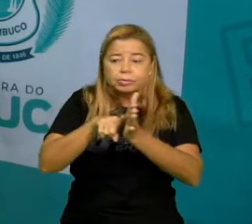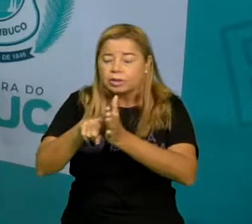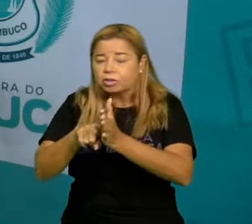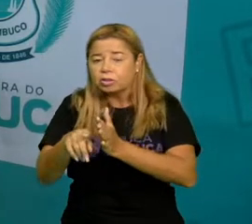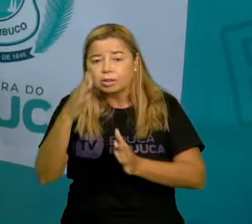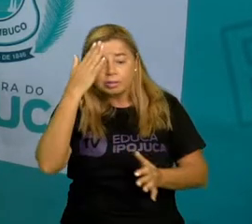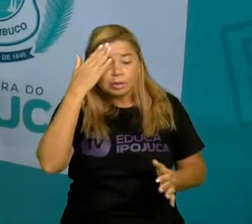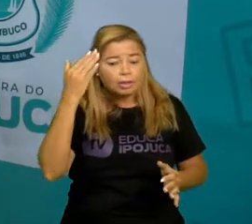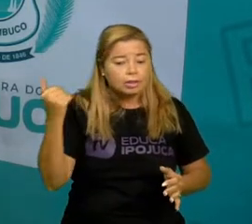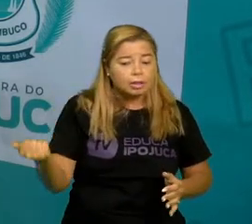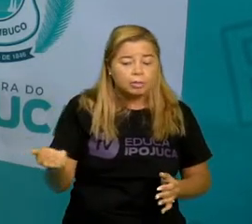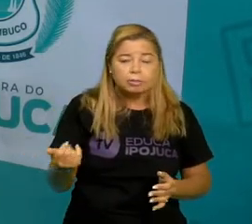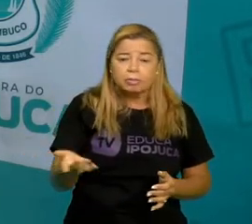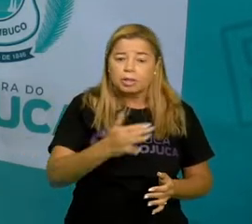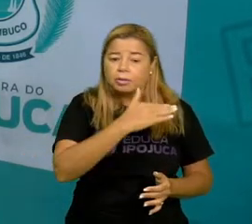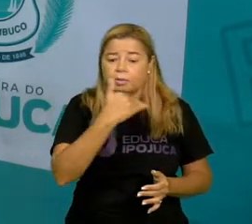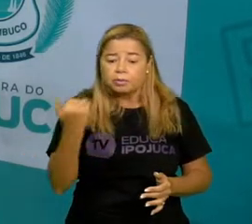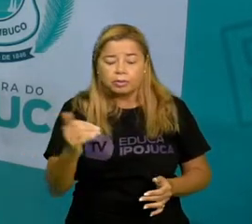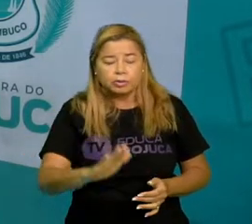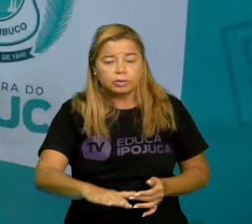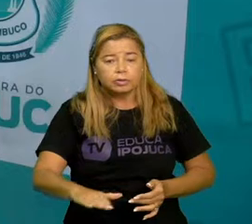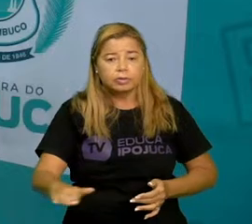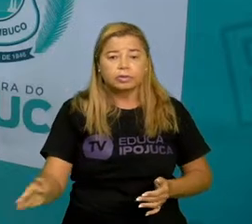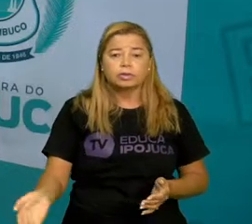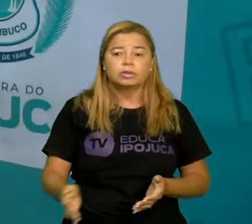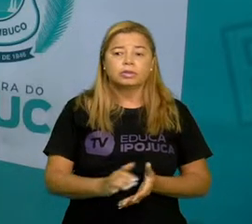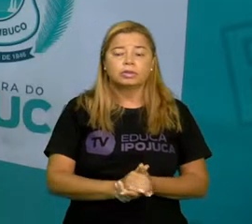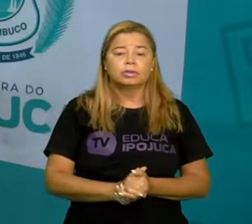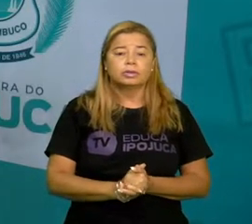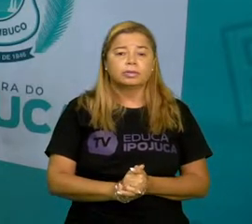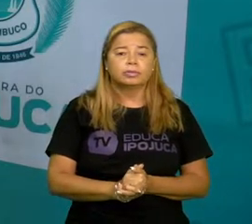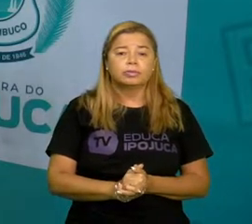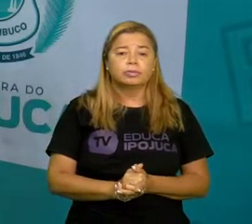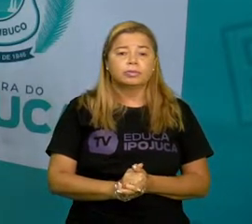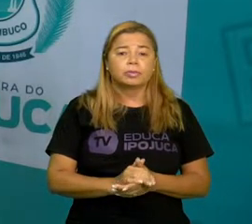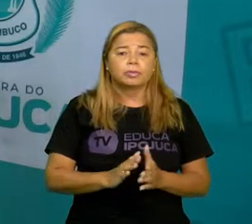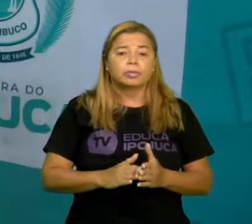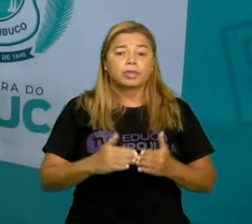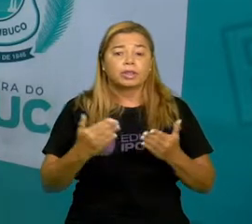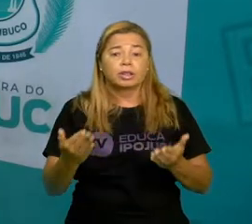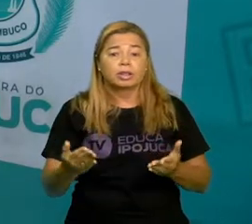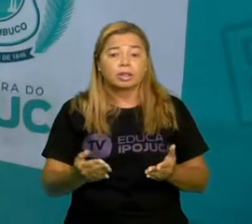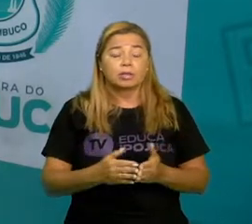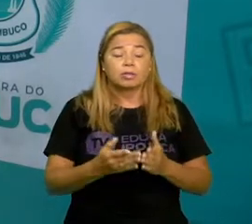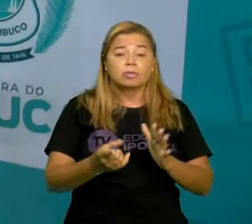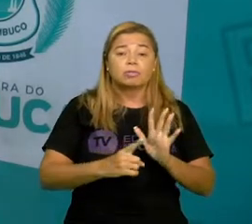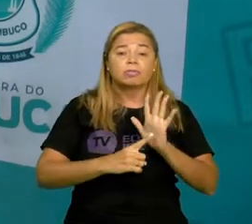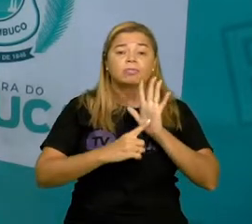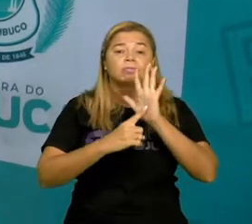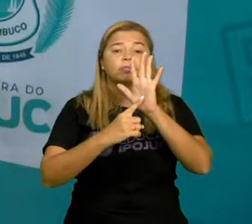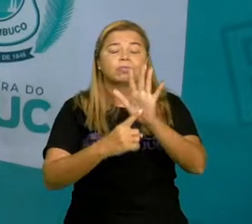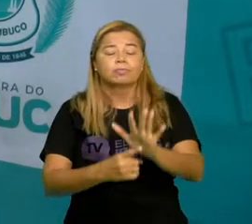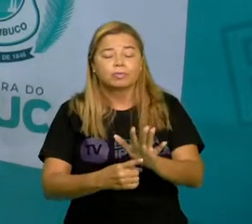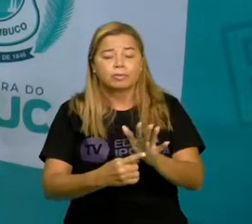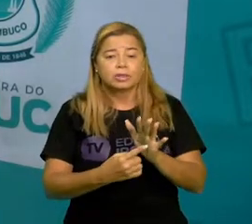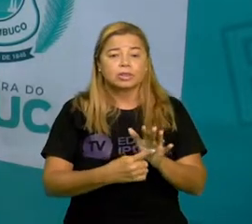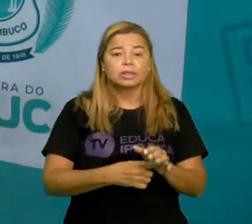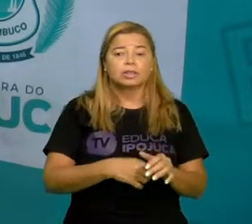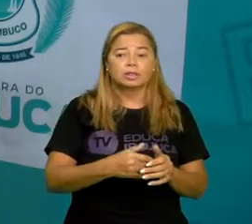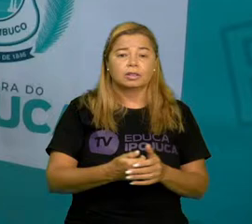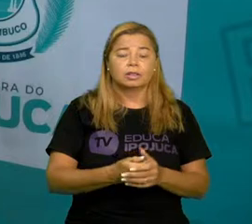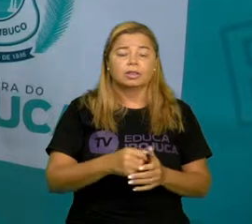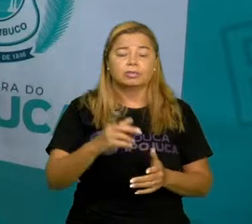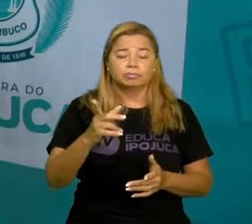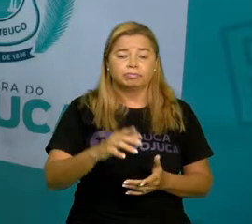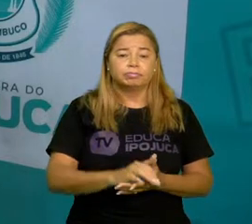de mortalidade infantil. Essa taxa de mortalidade infantil ela é expressa por mil e é representada por